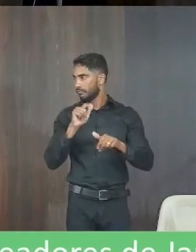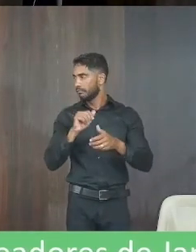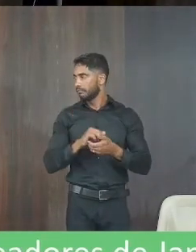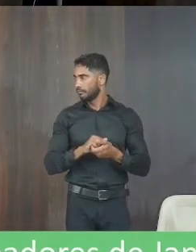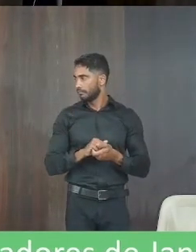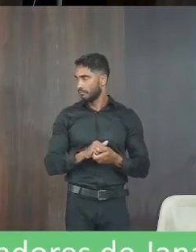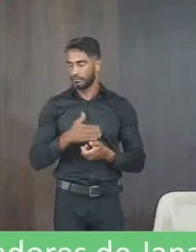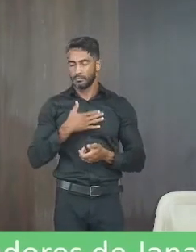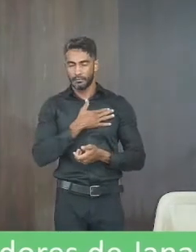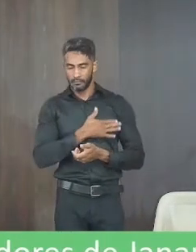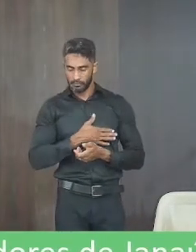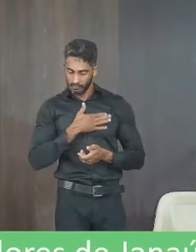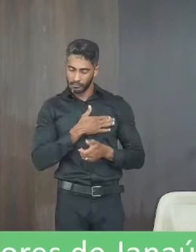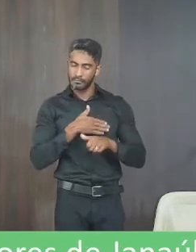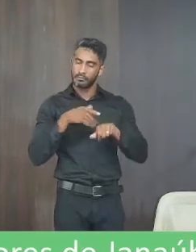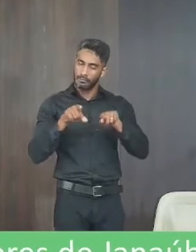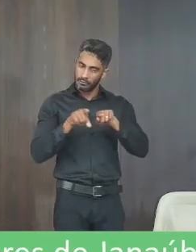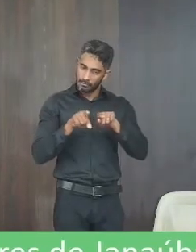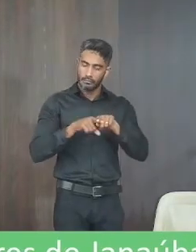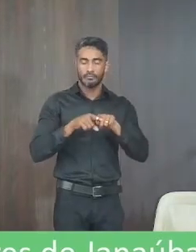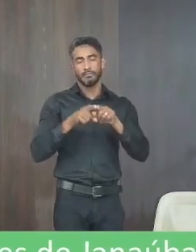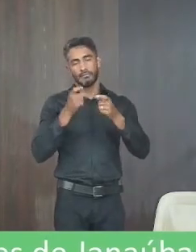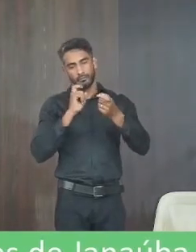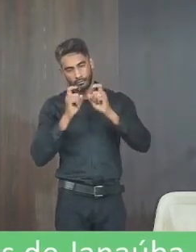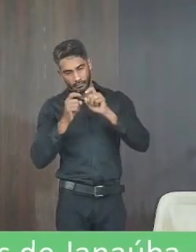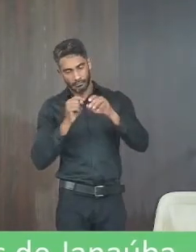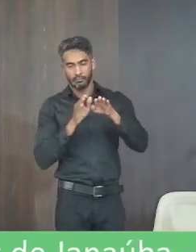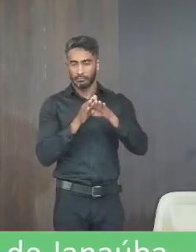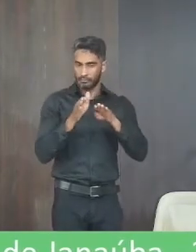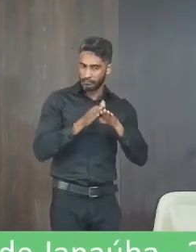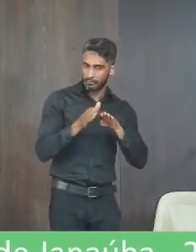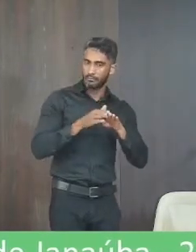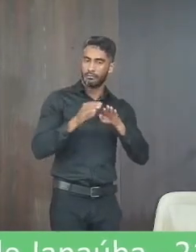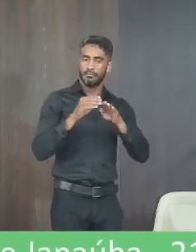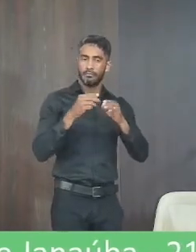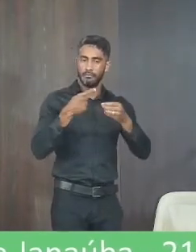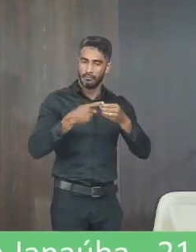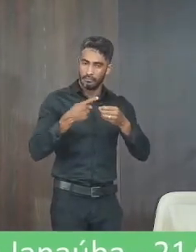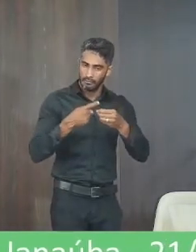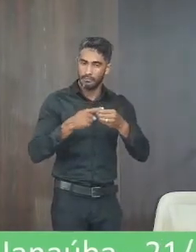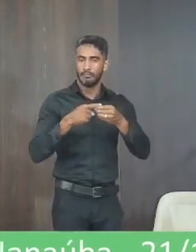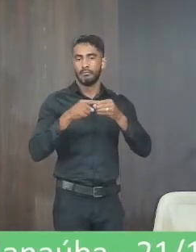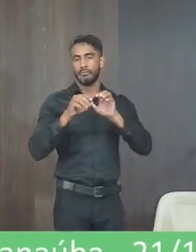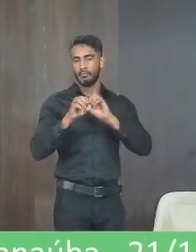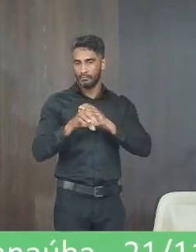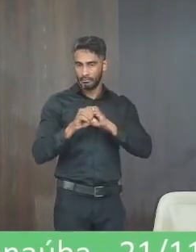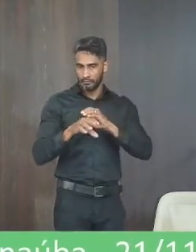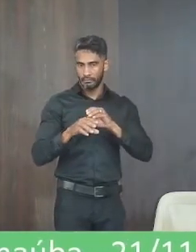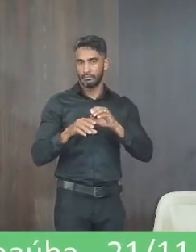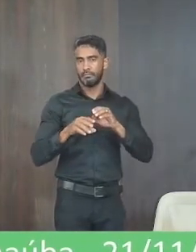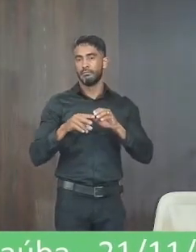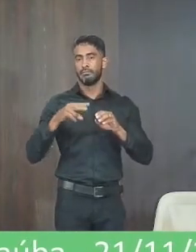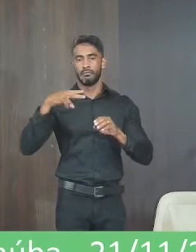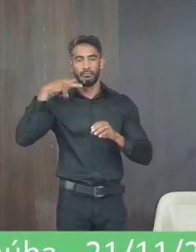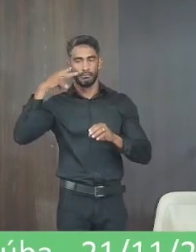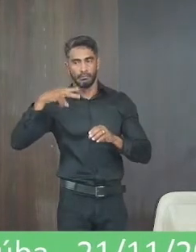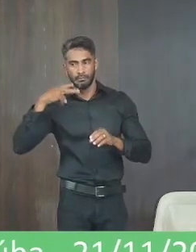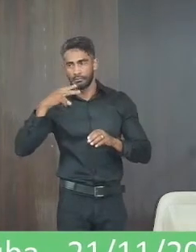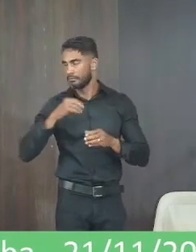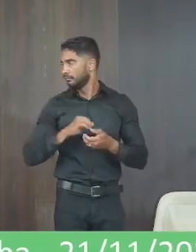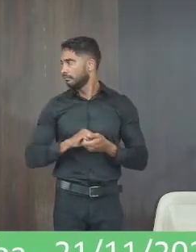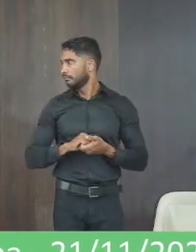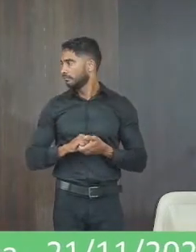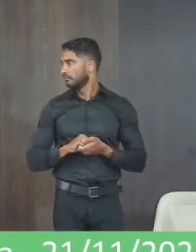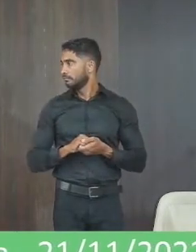necessidades eu gostaria de fazer parte também enquanto membro do conselho municipal de educação e mesmo vereadora também com